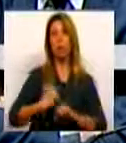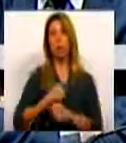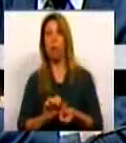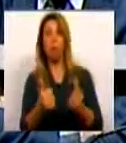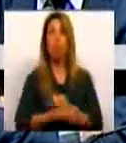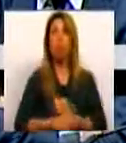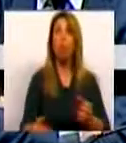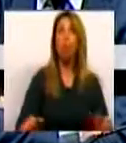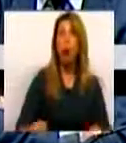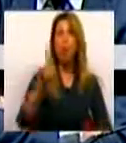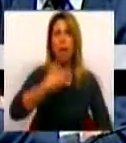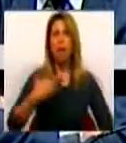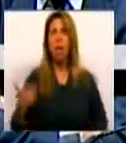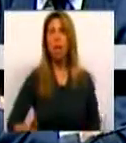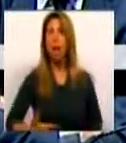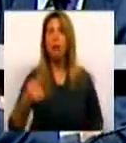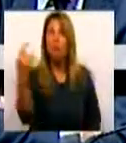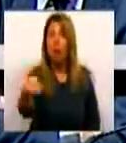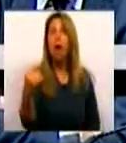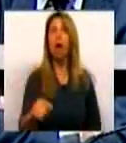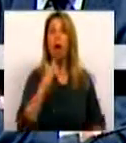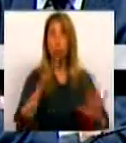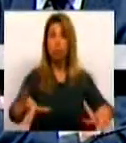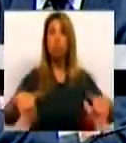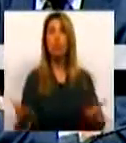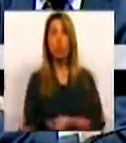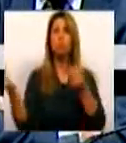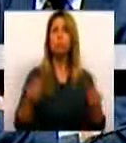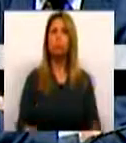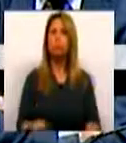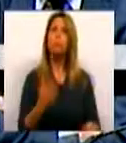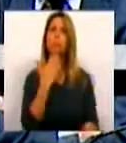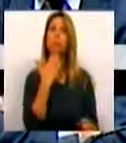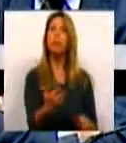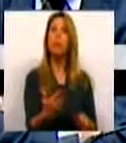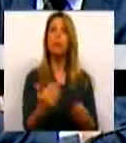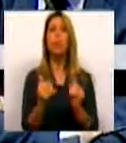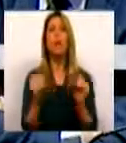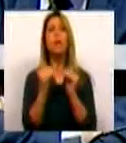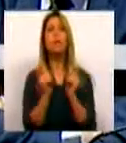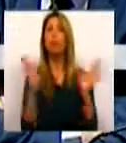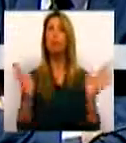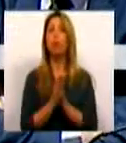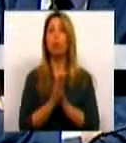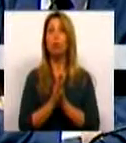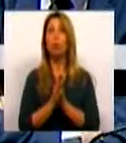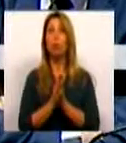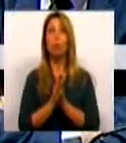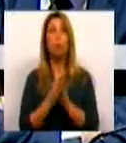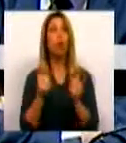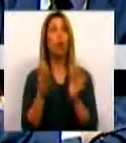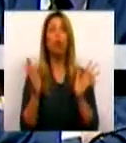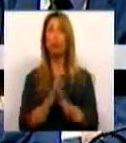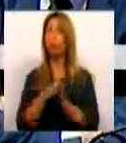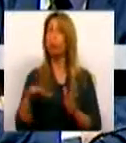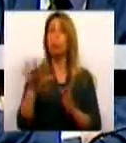o direito que eles têm a poderem apresentar um recurso em todos os níveis e em todas as instâncias.